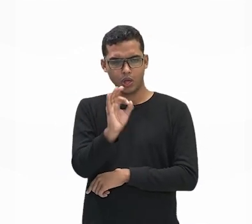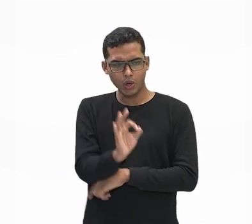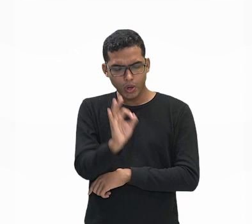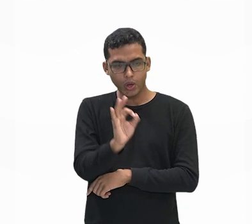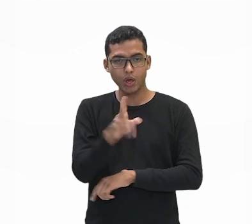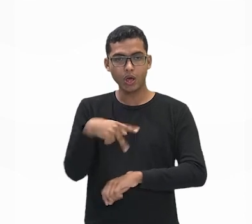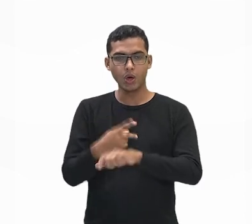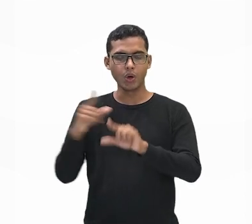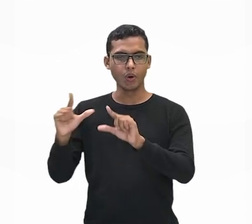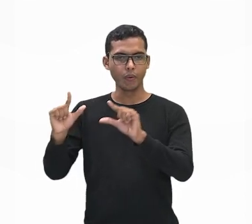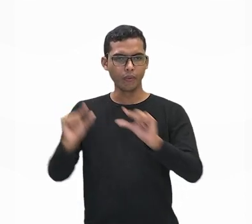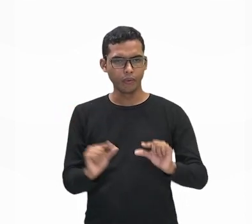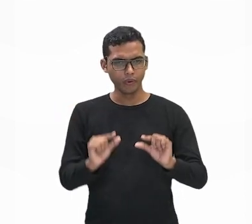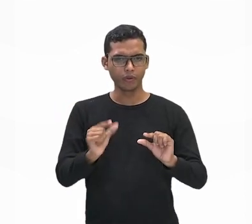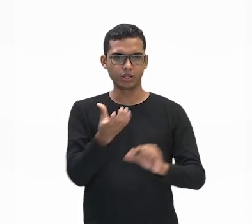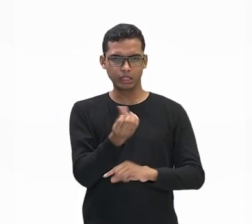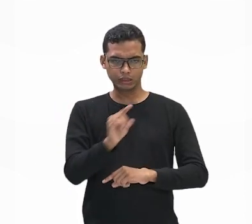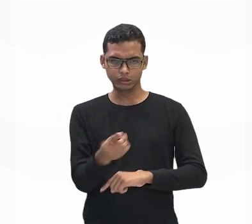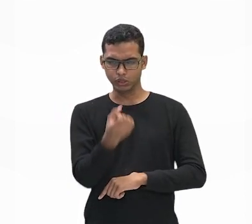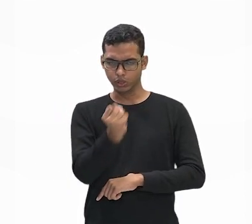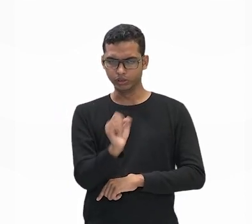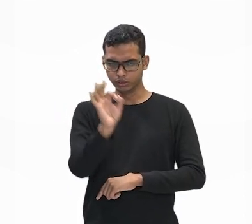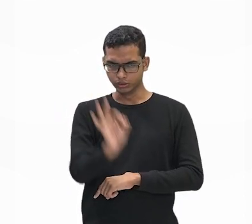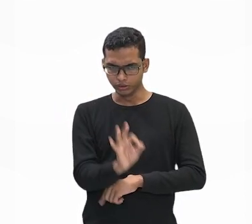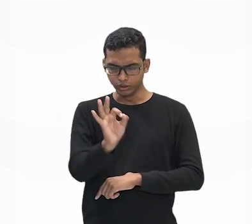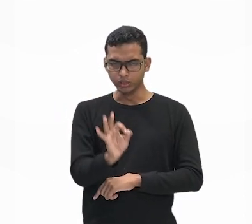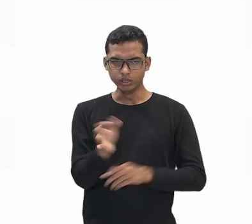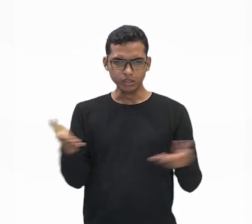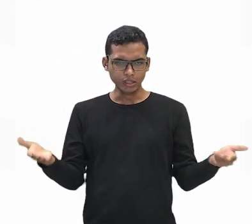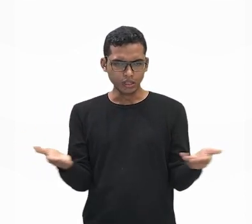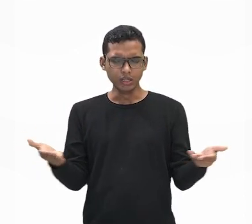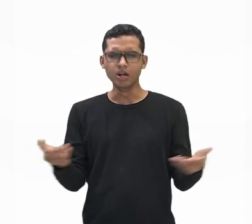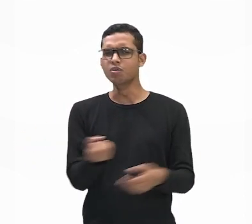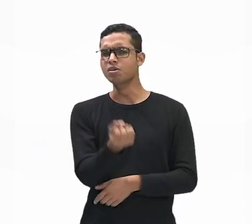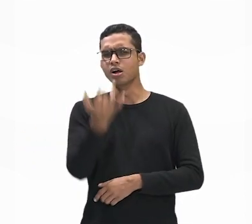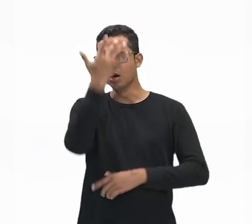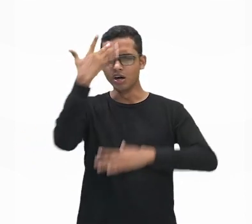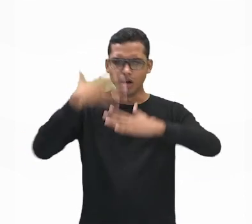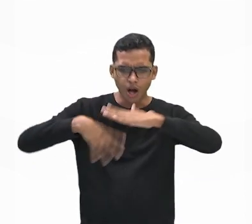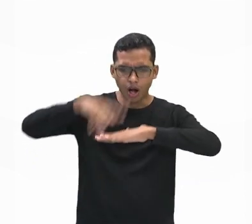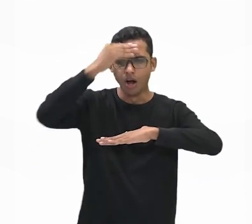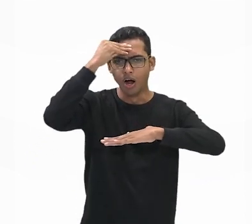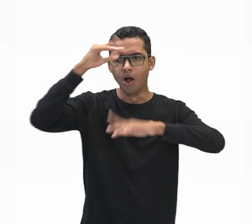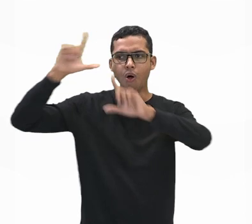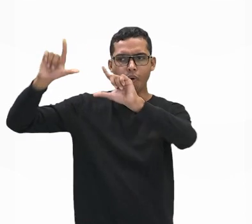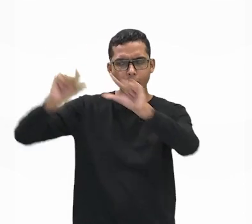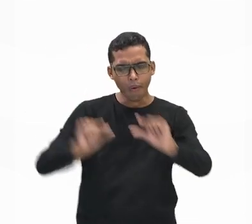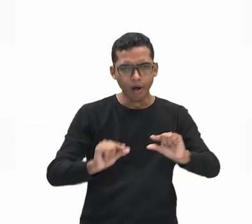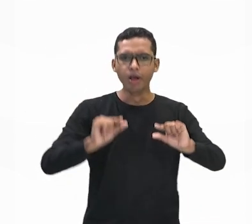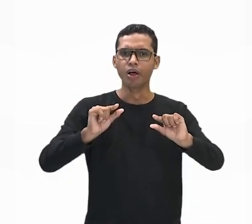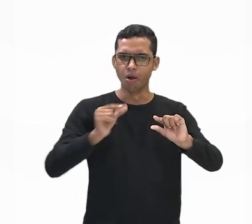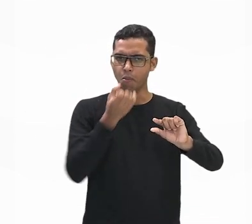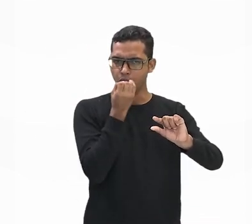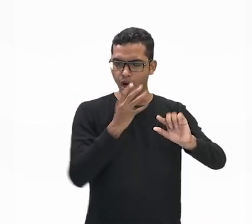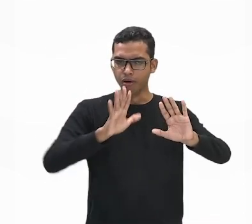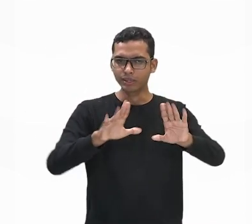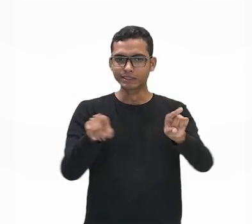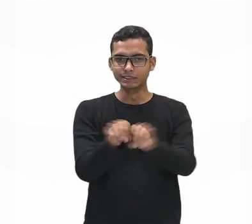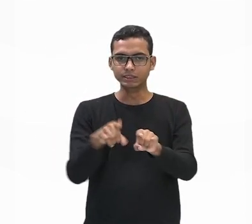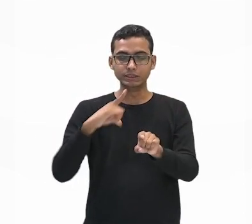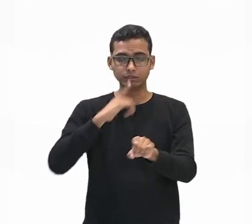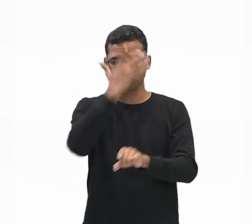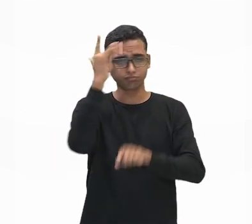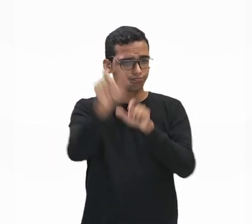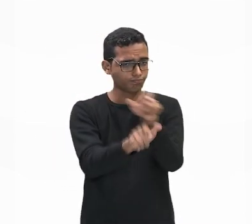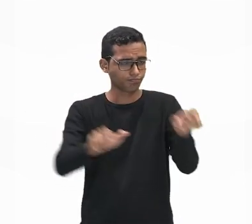diminuiu, para esse número de 6,8%. Então, quantidade de analfabetos diminuiu bastante, certo? Mas mesmo assim, ainda existe. Não é para